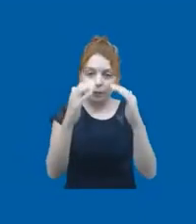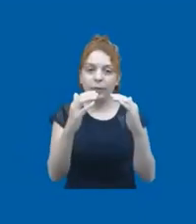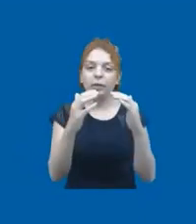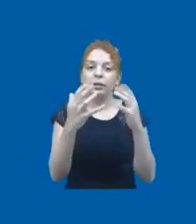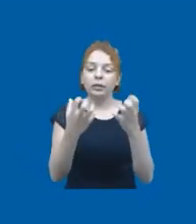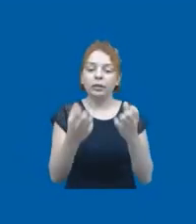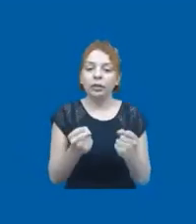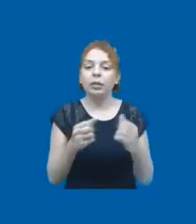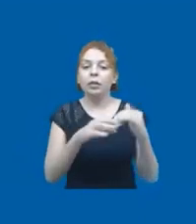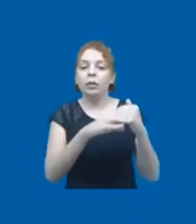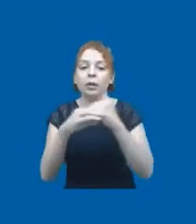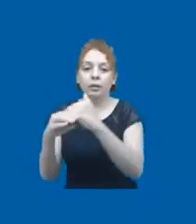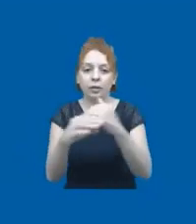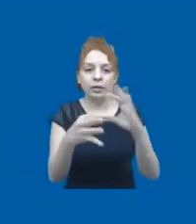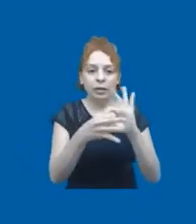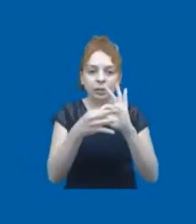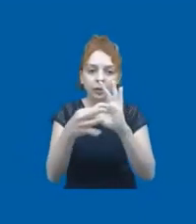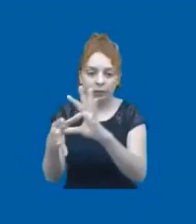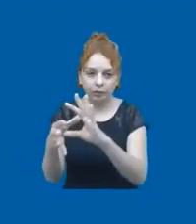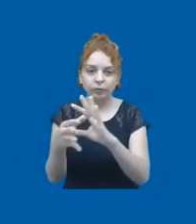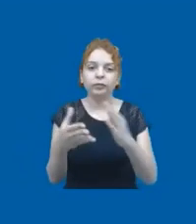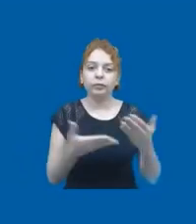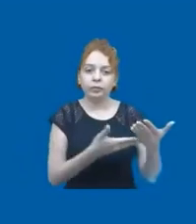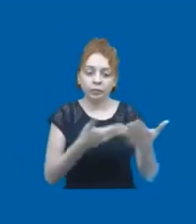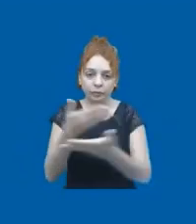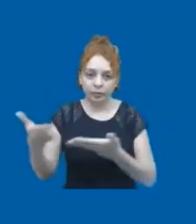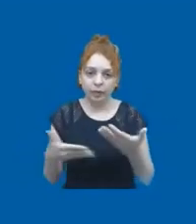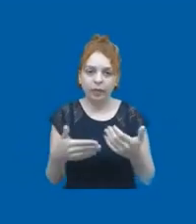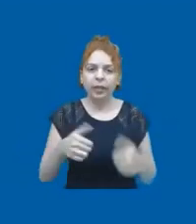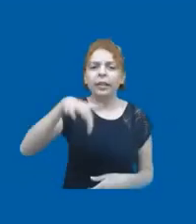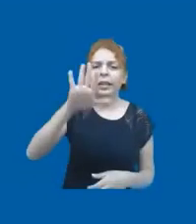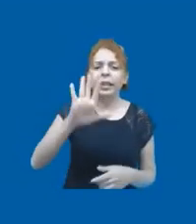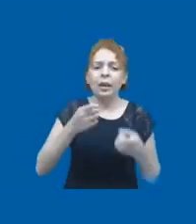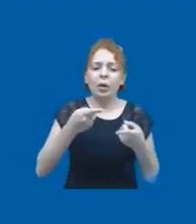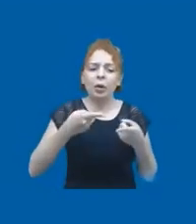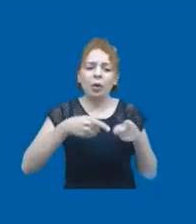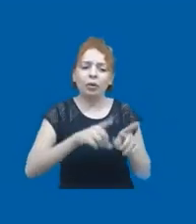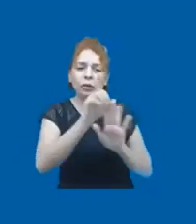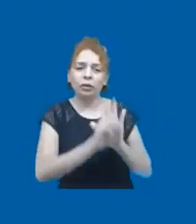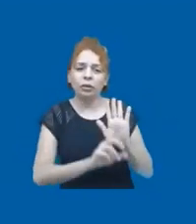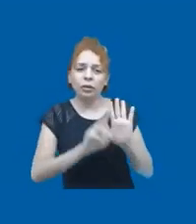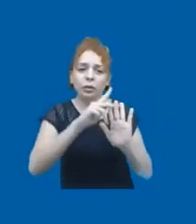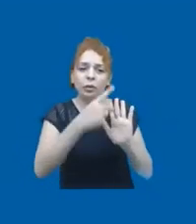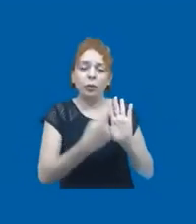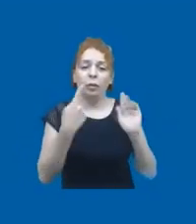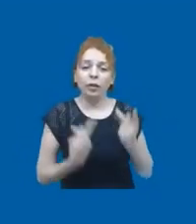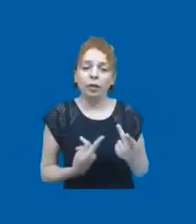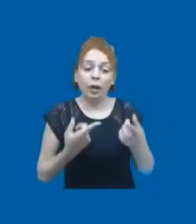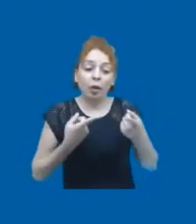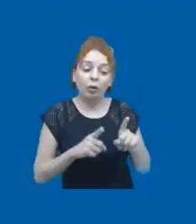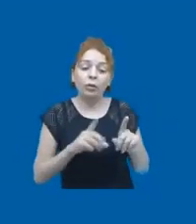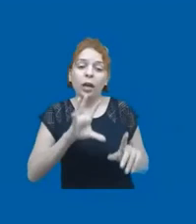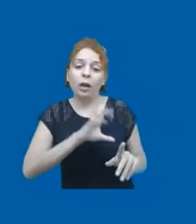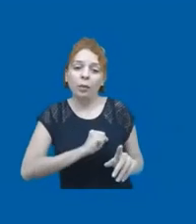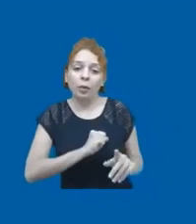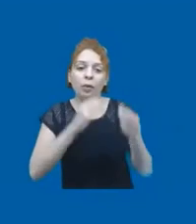igualdade, solidariedade, liberdade, fraternidade. Ou seja, quem é contra direitos humanos é contra amor, é contra tolerância,